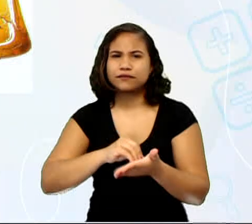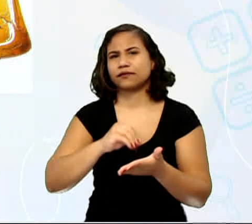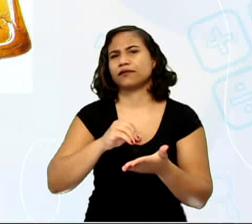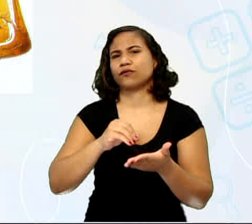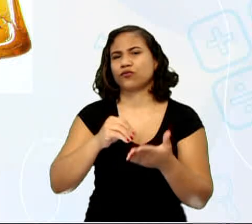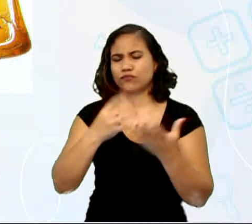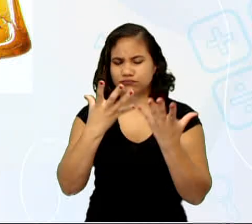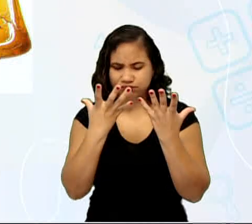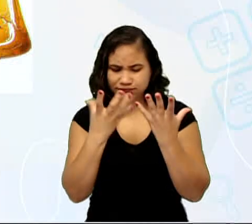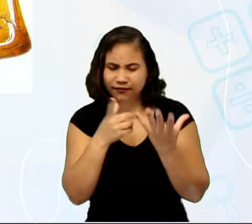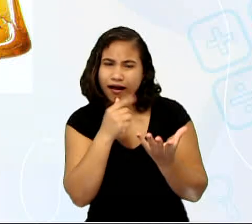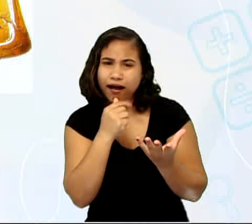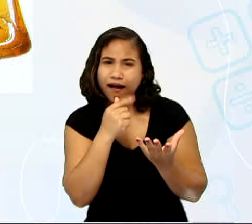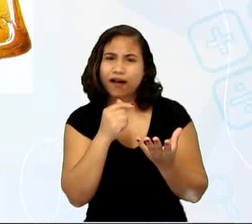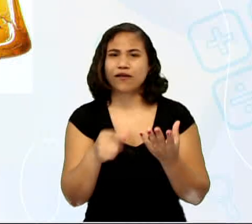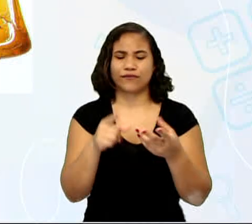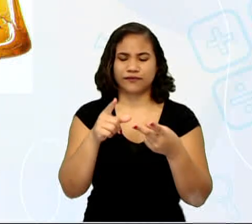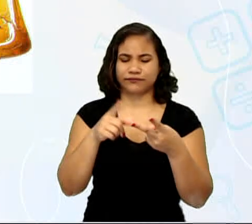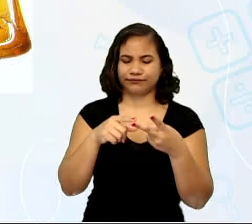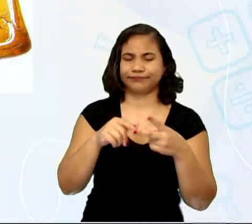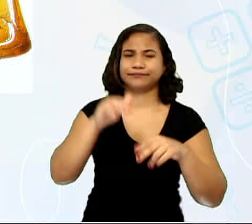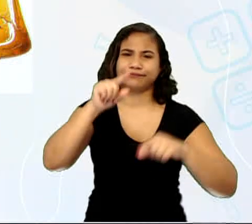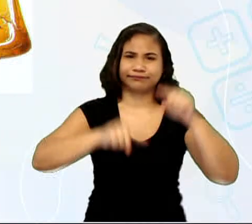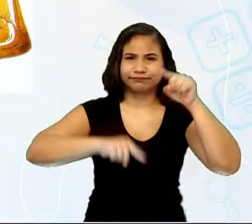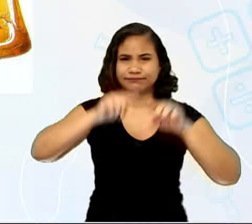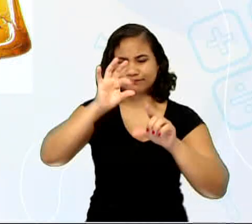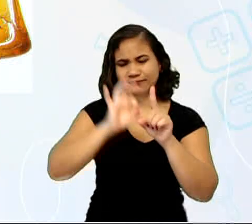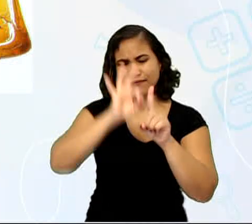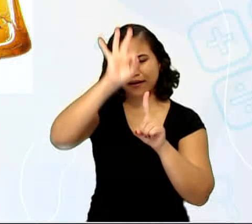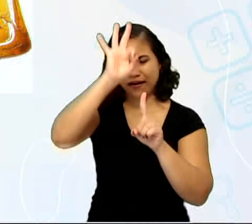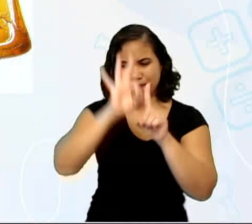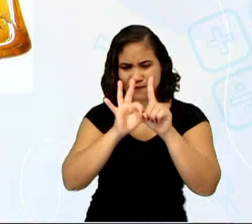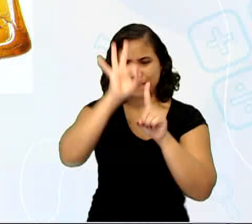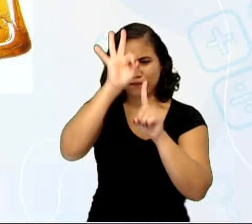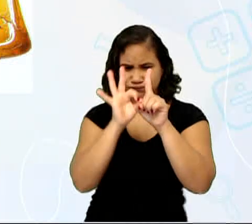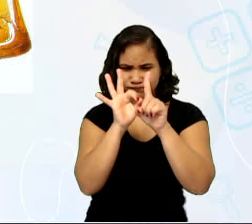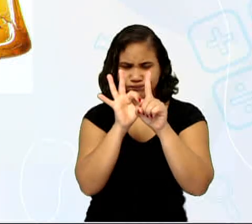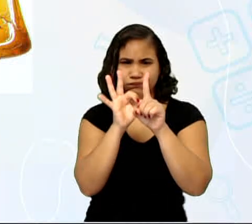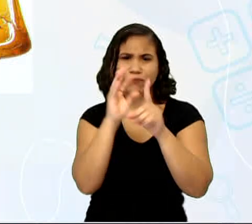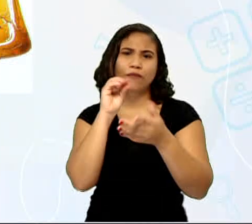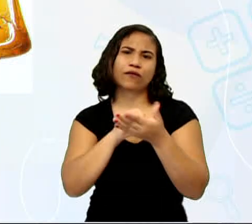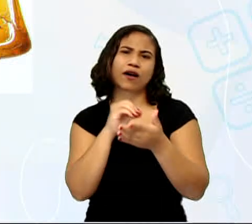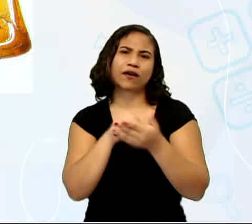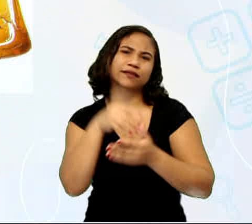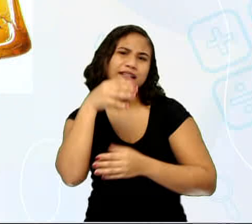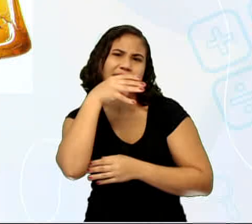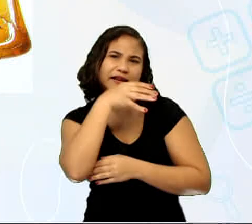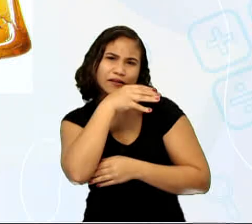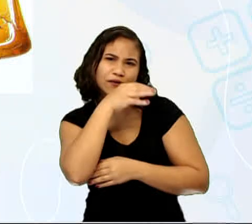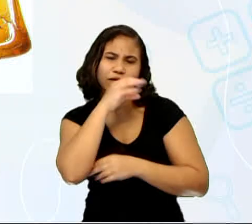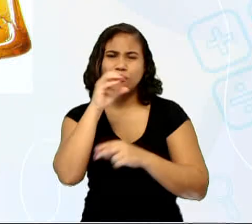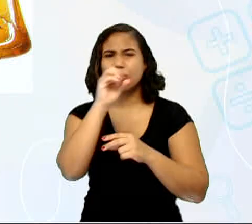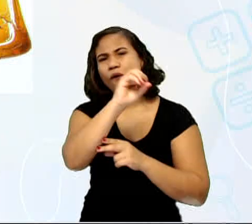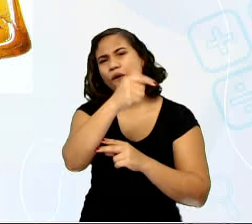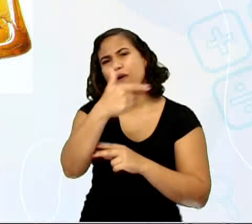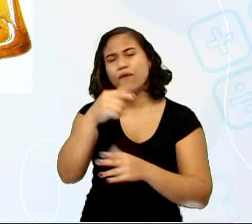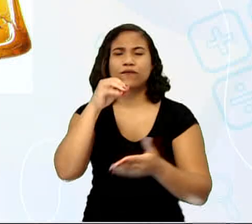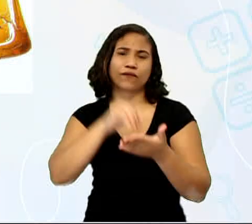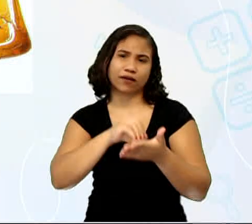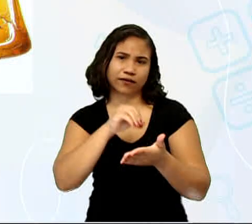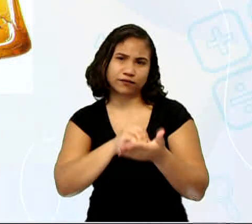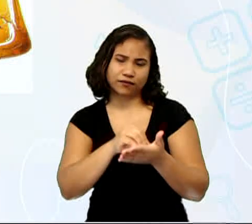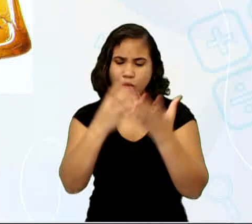umidade, temperaturas muito baixas, falta do calor e falta do oxigênio. A